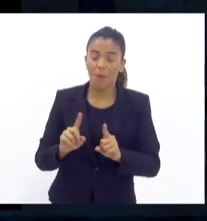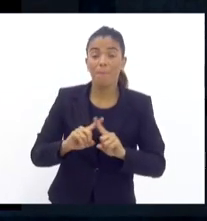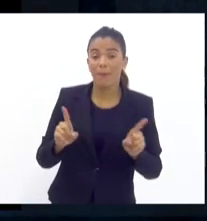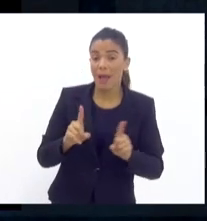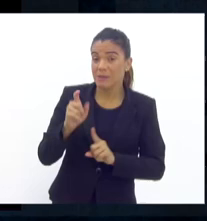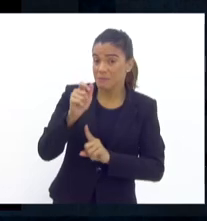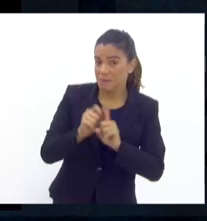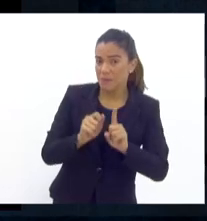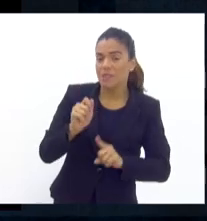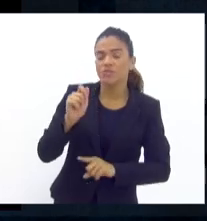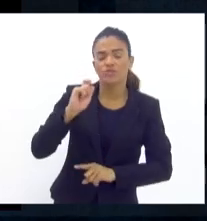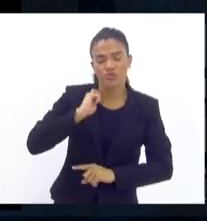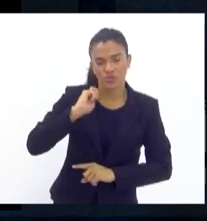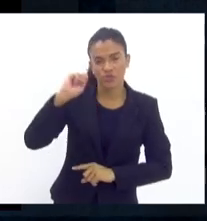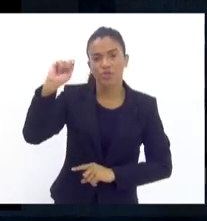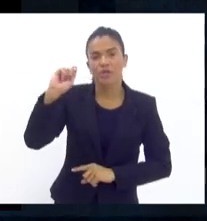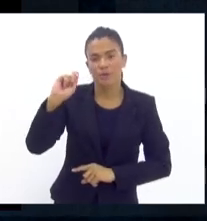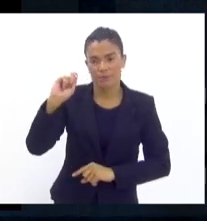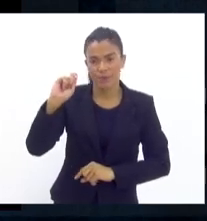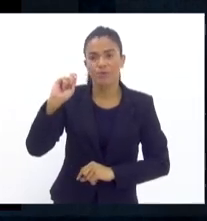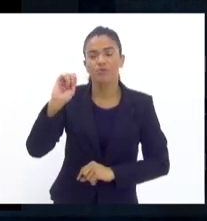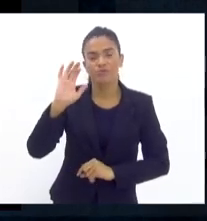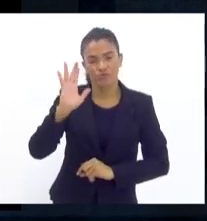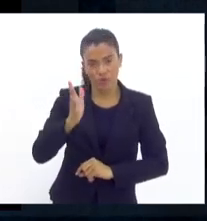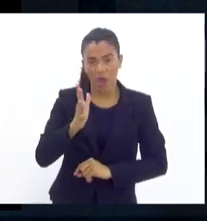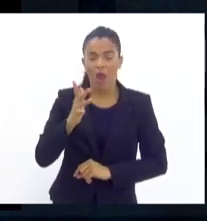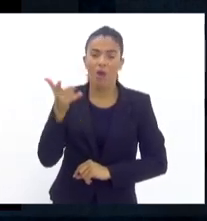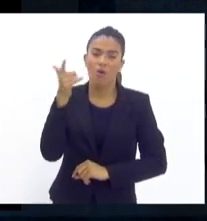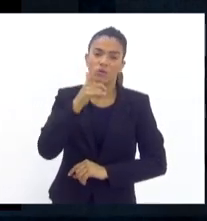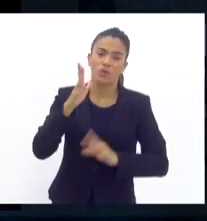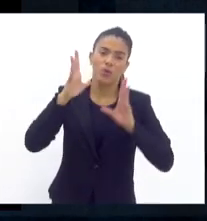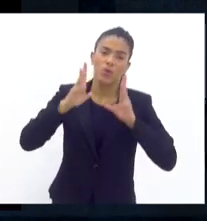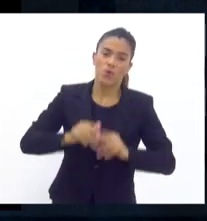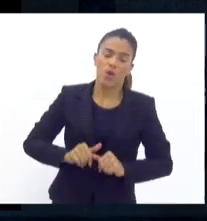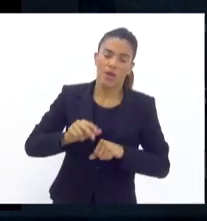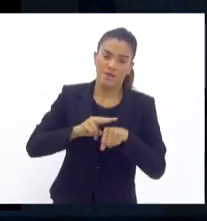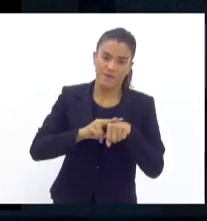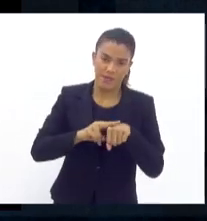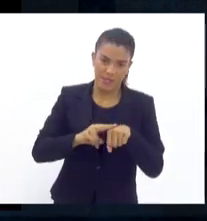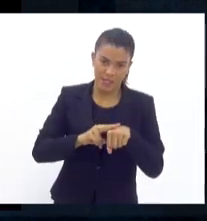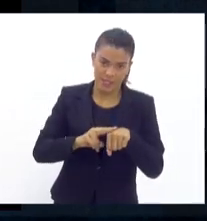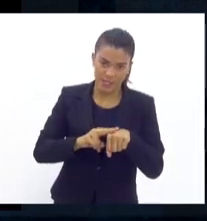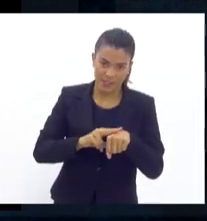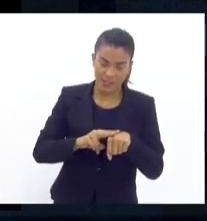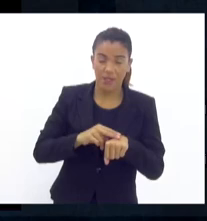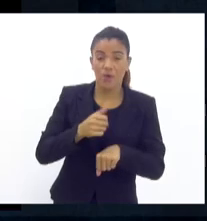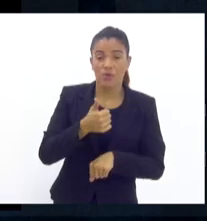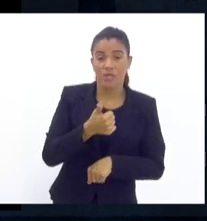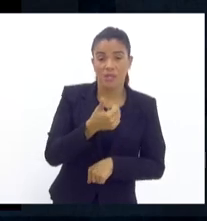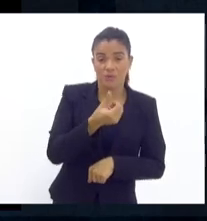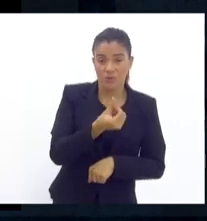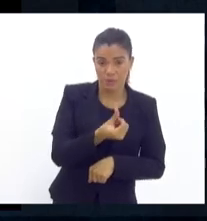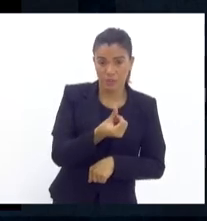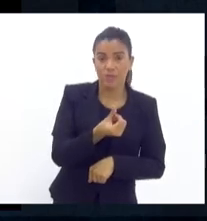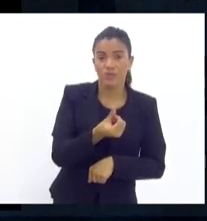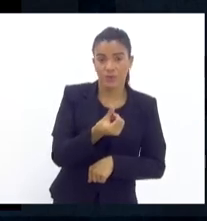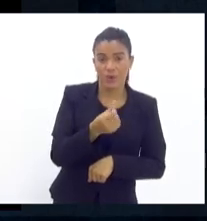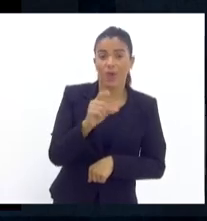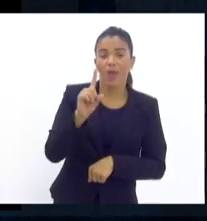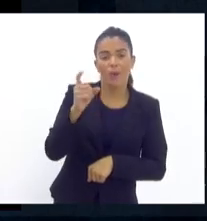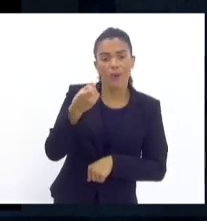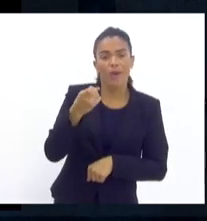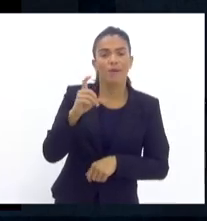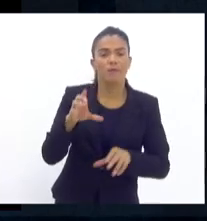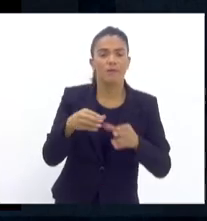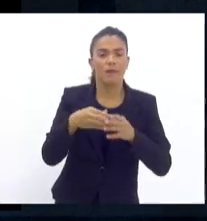contemplou e estamos dentro do verde no roubo de carga. ou seja, o 16º batalhão, que era um batalhão que